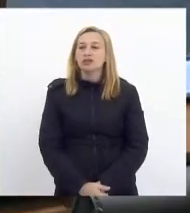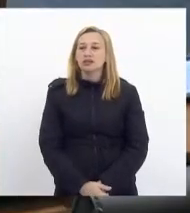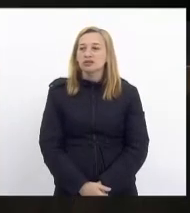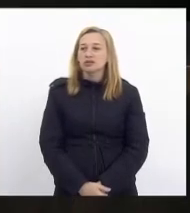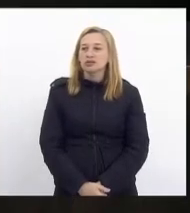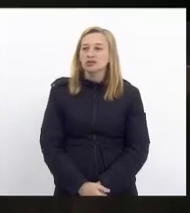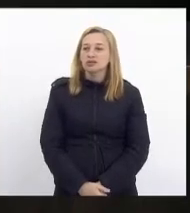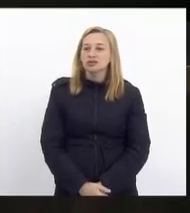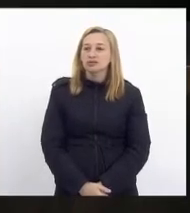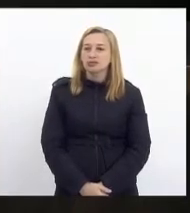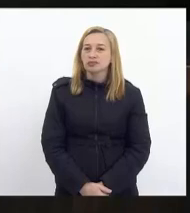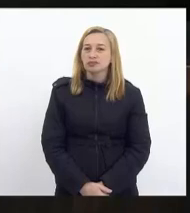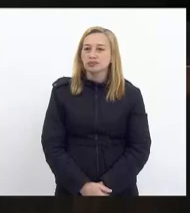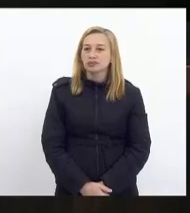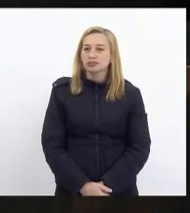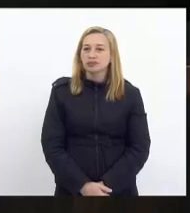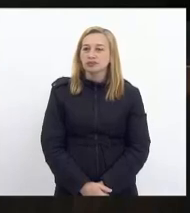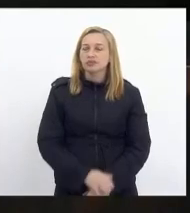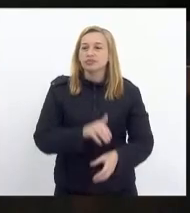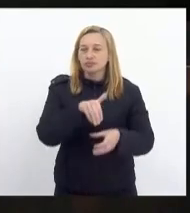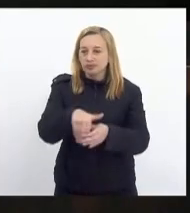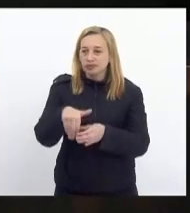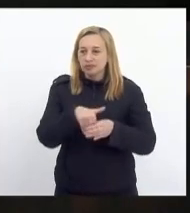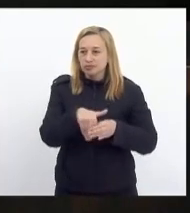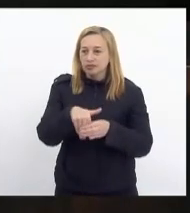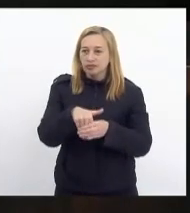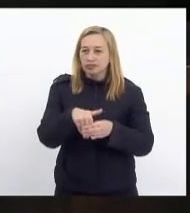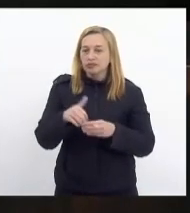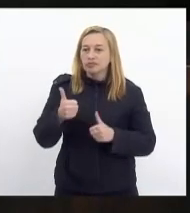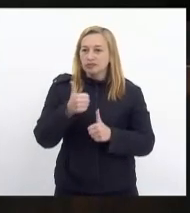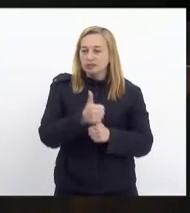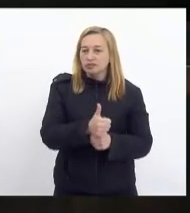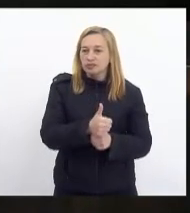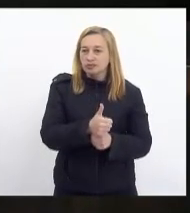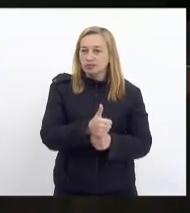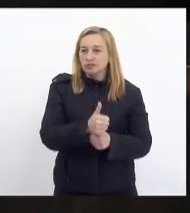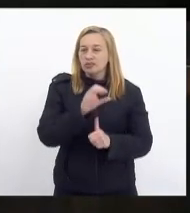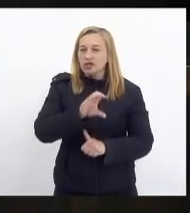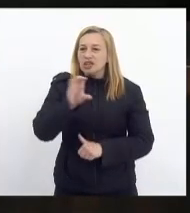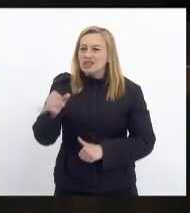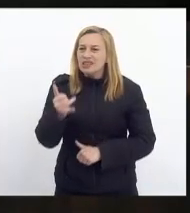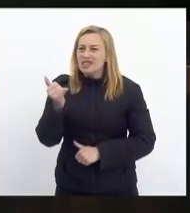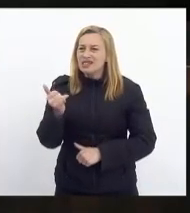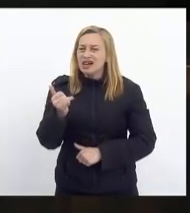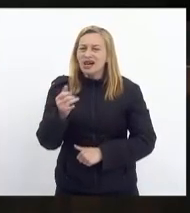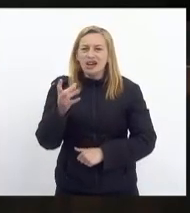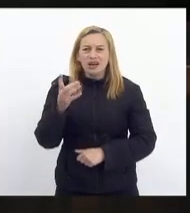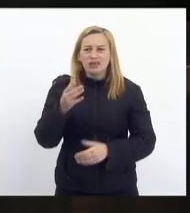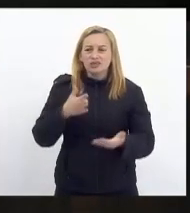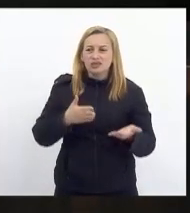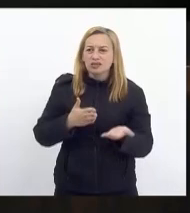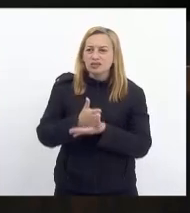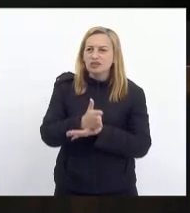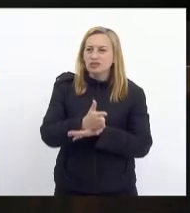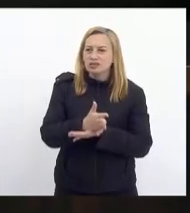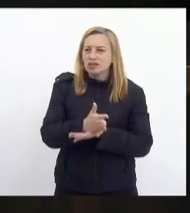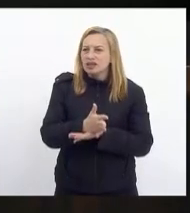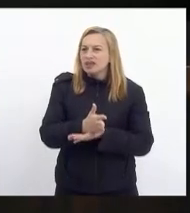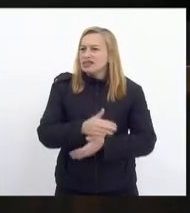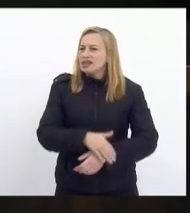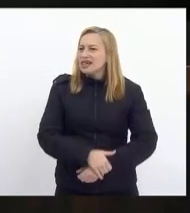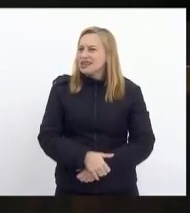Com os pareceres emitidos, em votação o substitutivo da CCJ. Senhores que aprovam, perguntam nesse comissão.